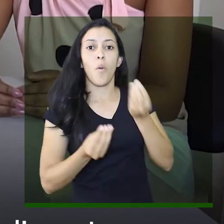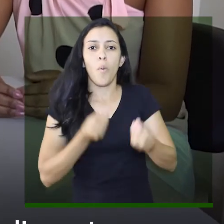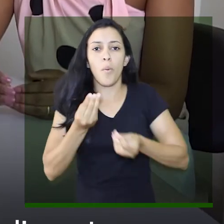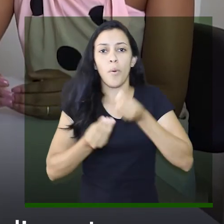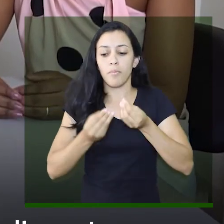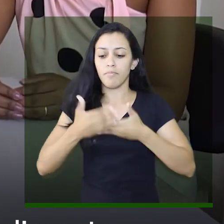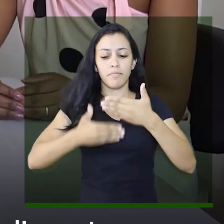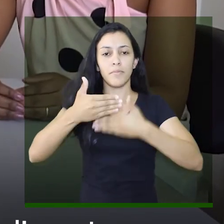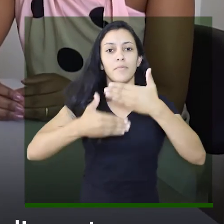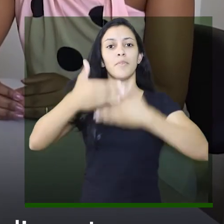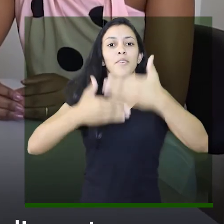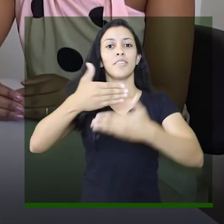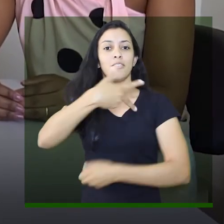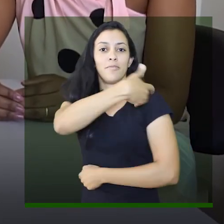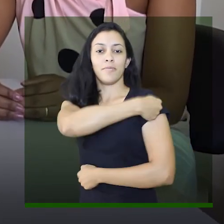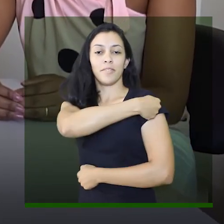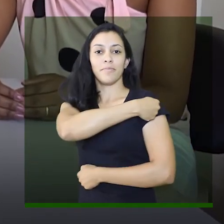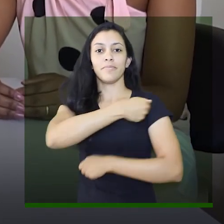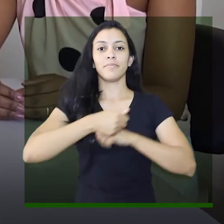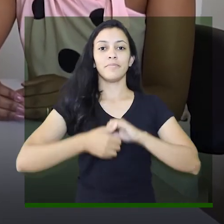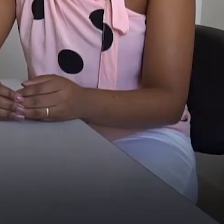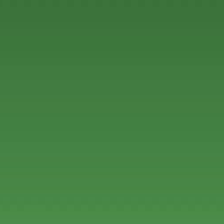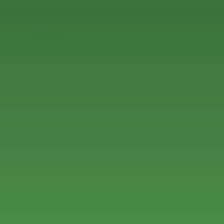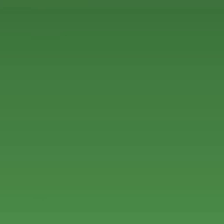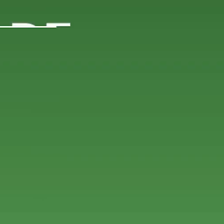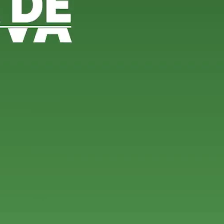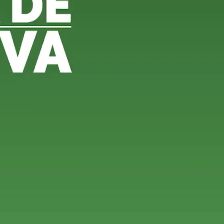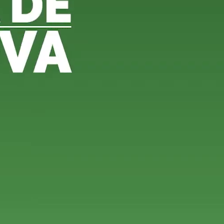como será o procedimento da campanha de vacinação.